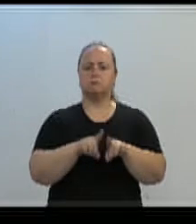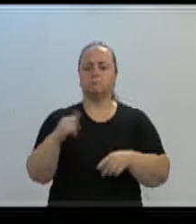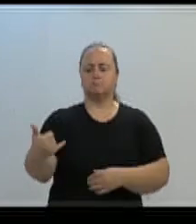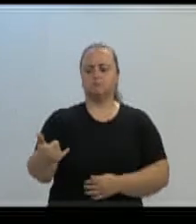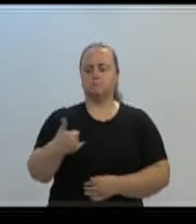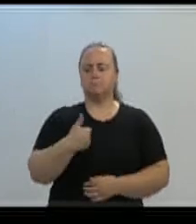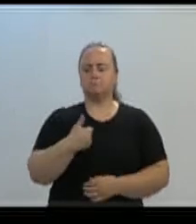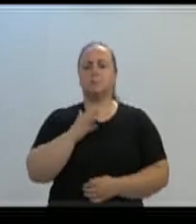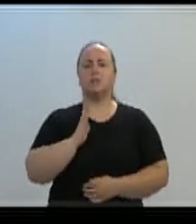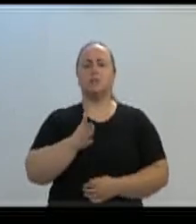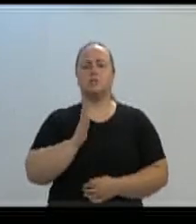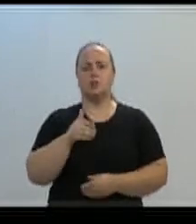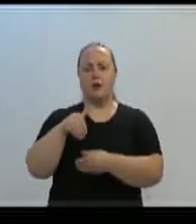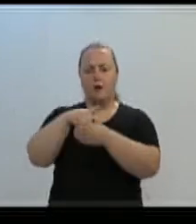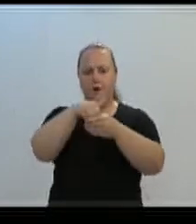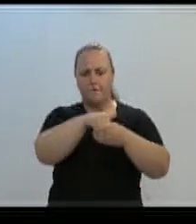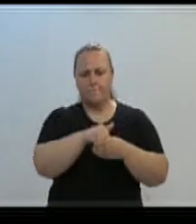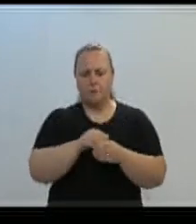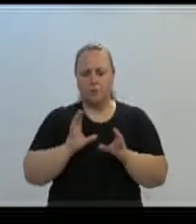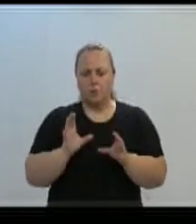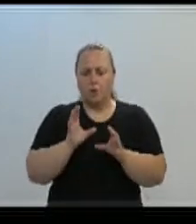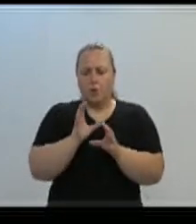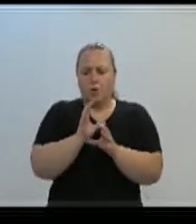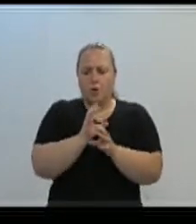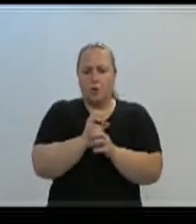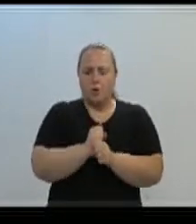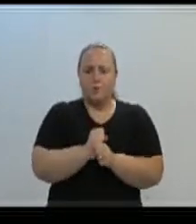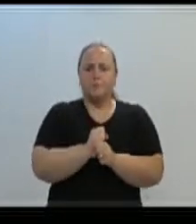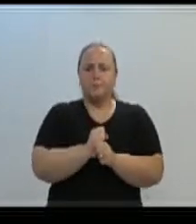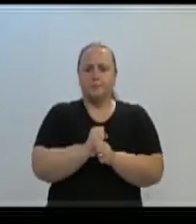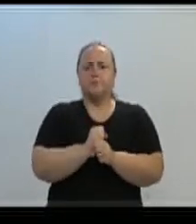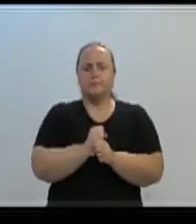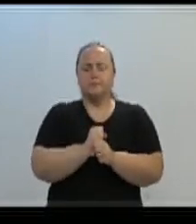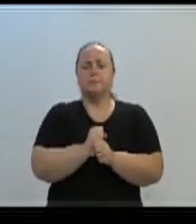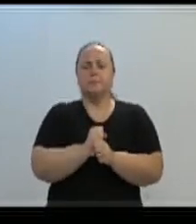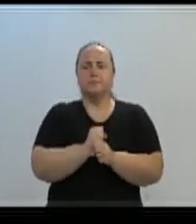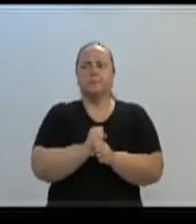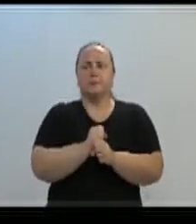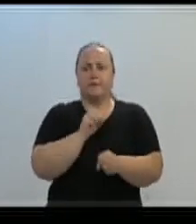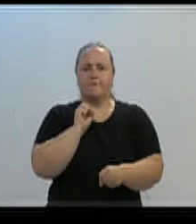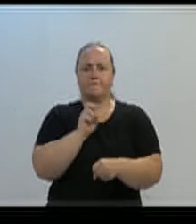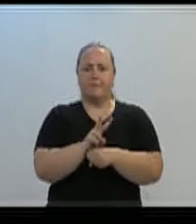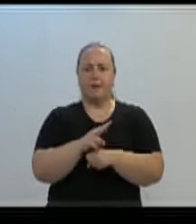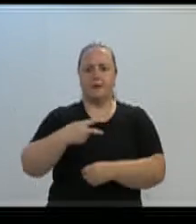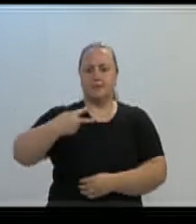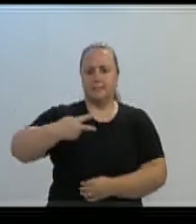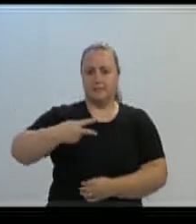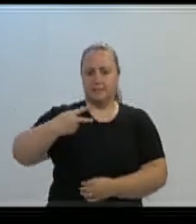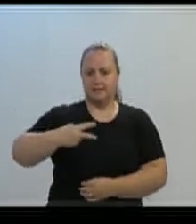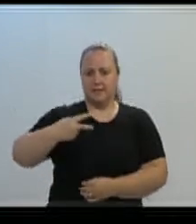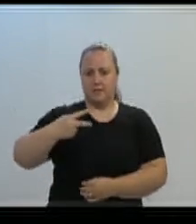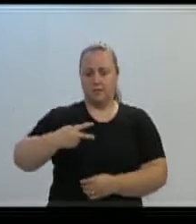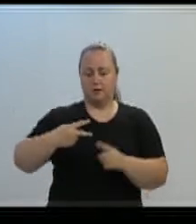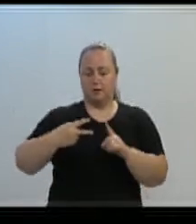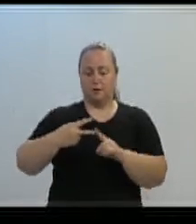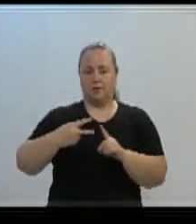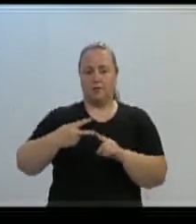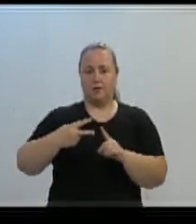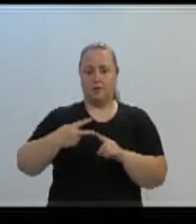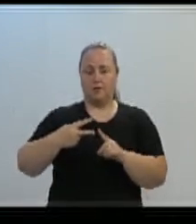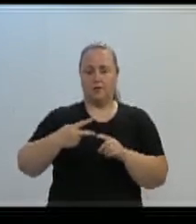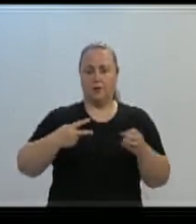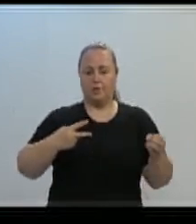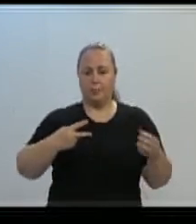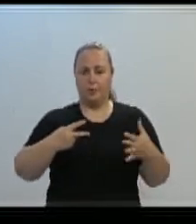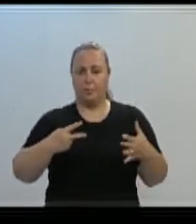de que esses votos seriam computados e, dessa forma, a vaga, a segunda vaga que até então estava computada para o Partido Novo